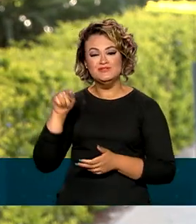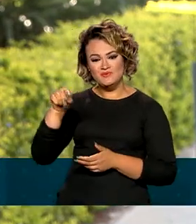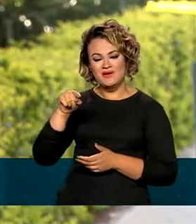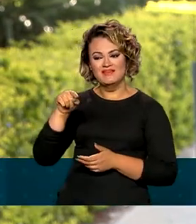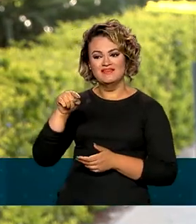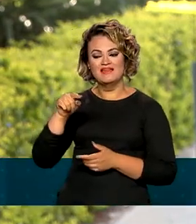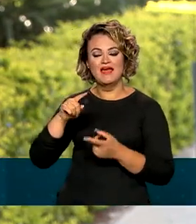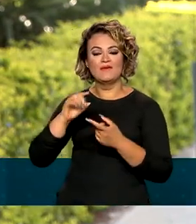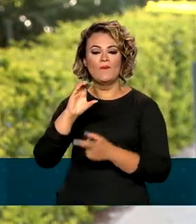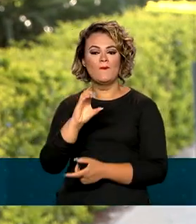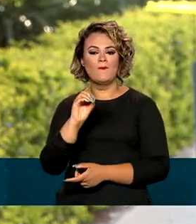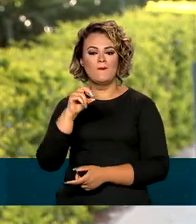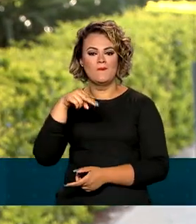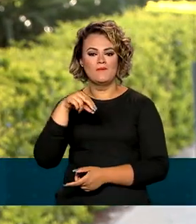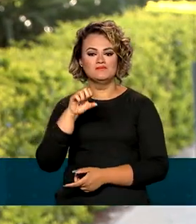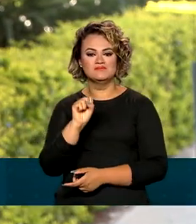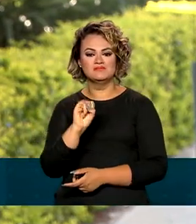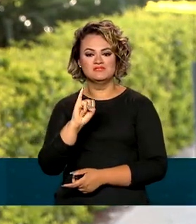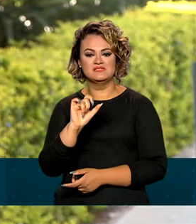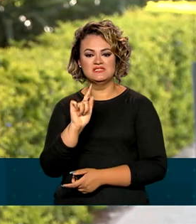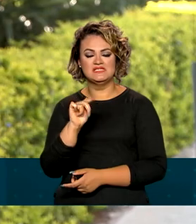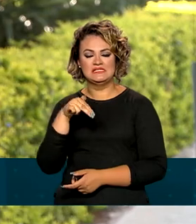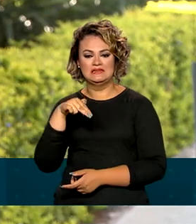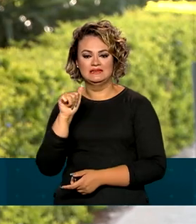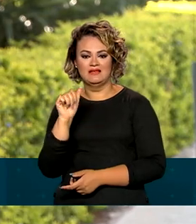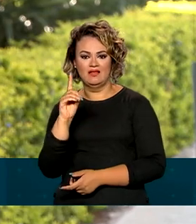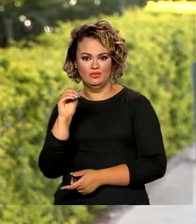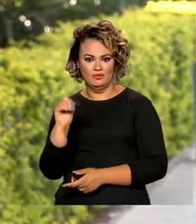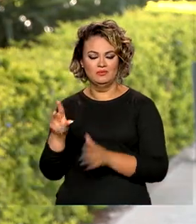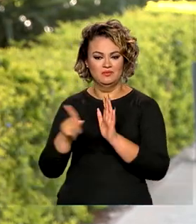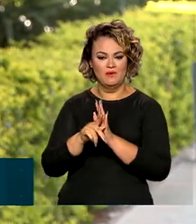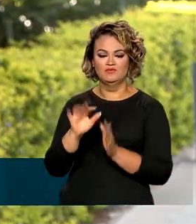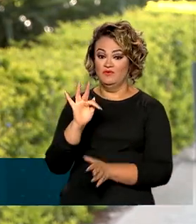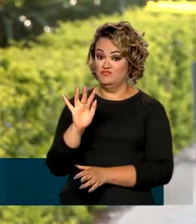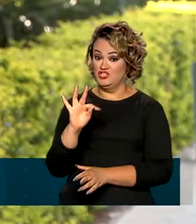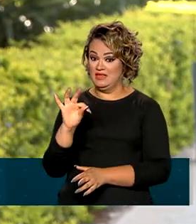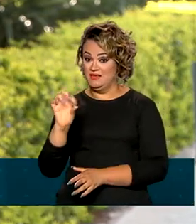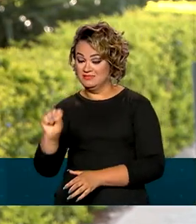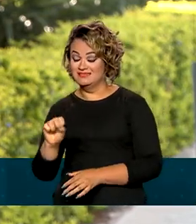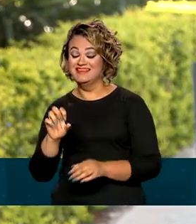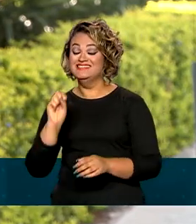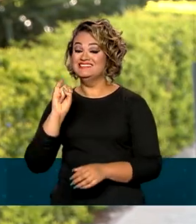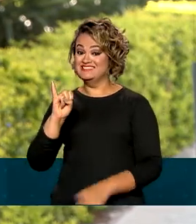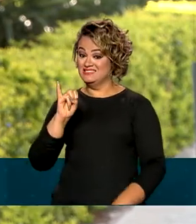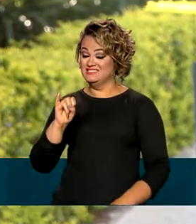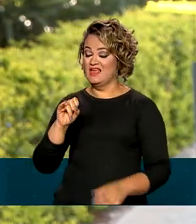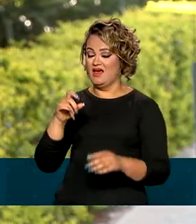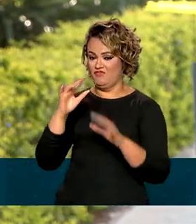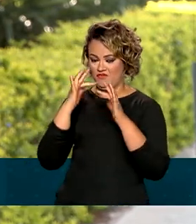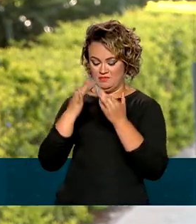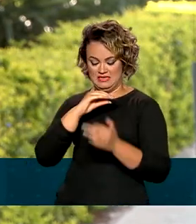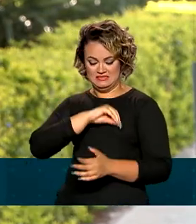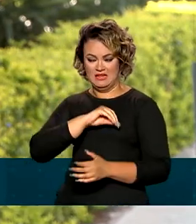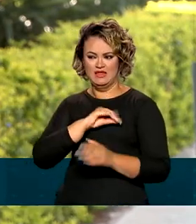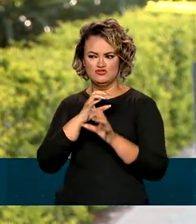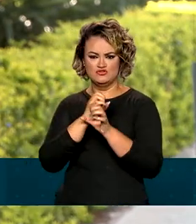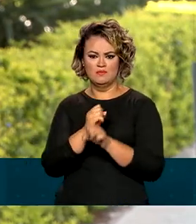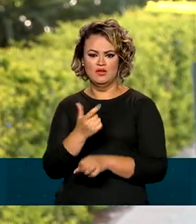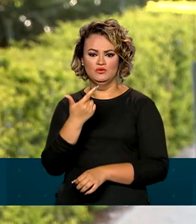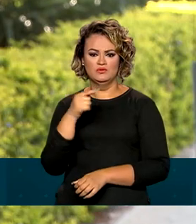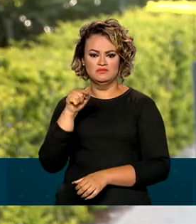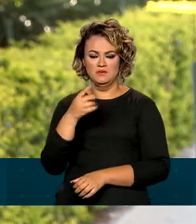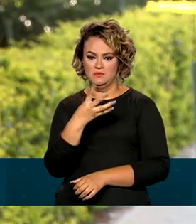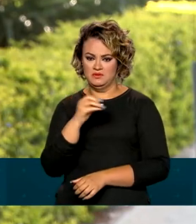consignado do FGTS e vale somente para famílias com renda mensal bruta de até R$ 2.400